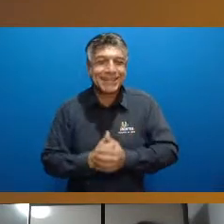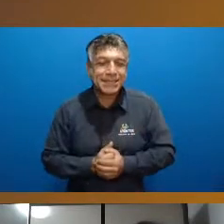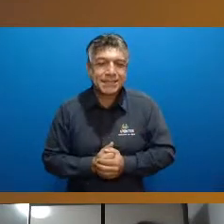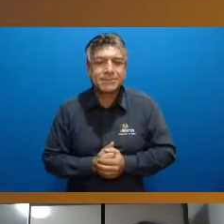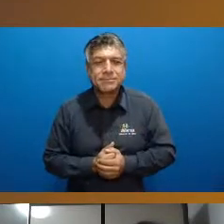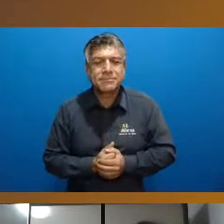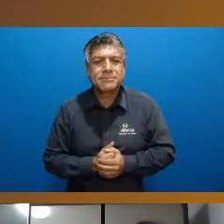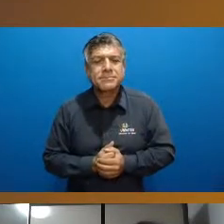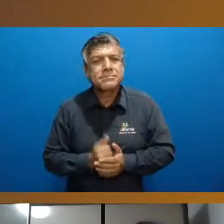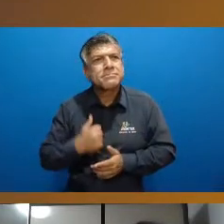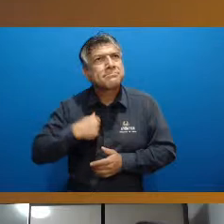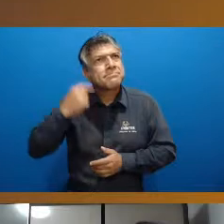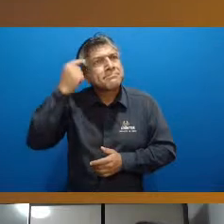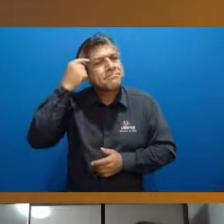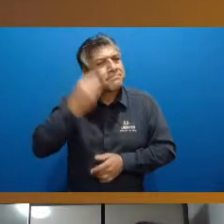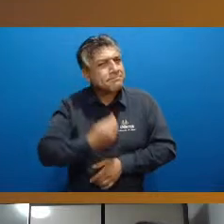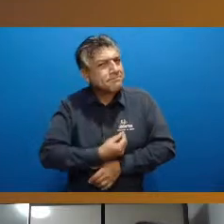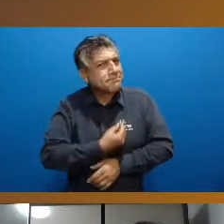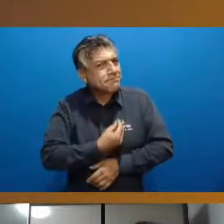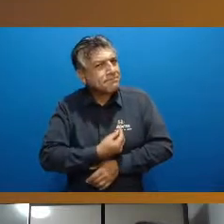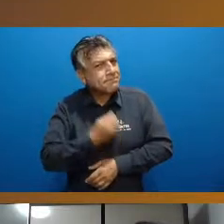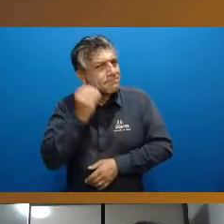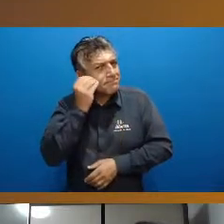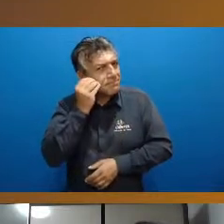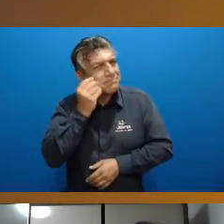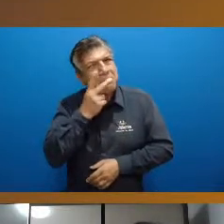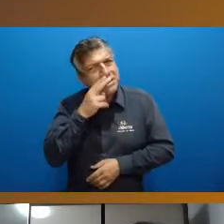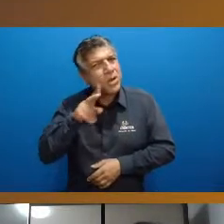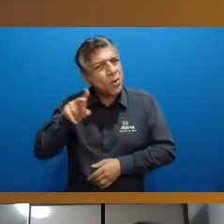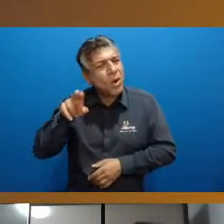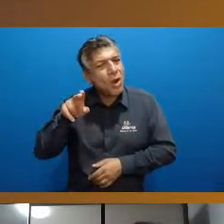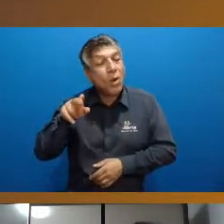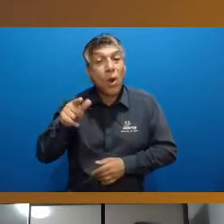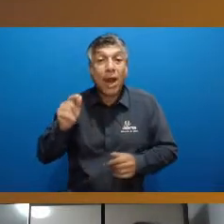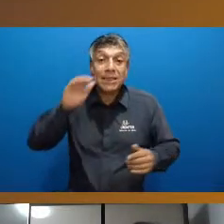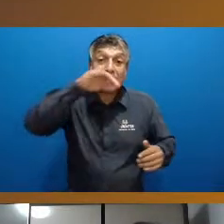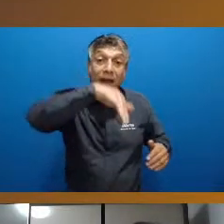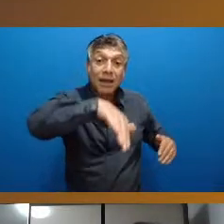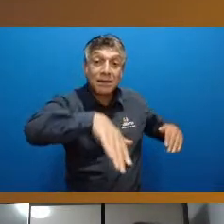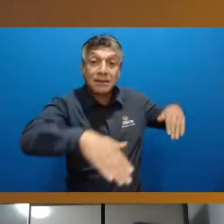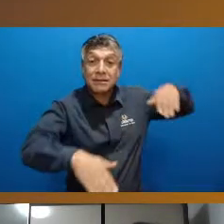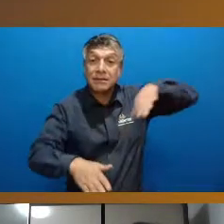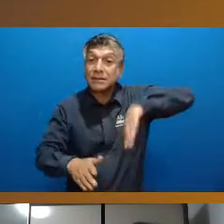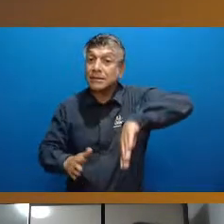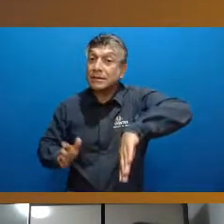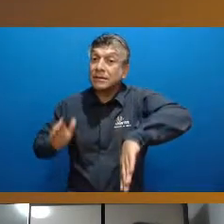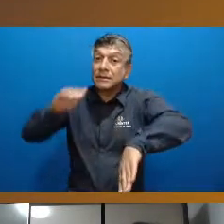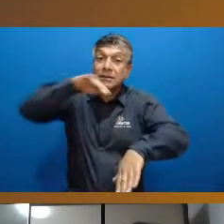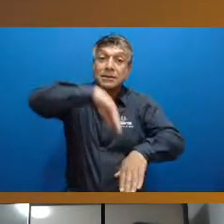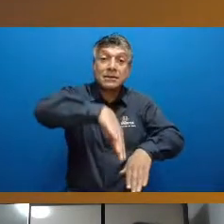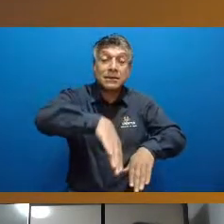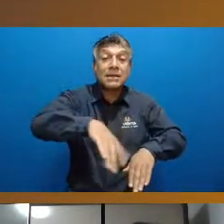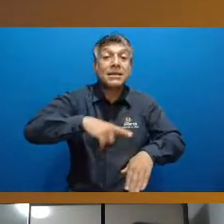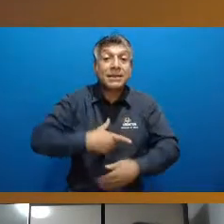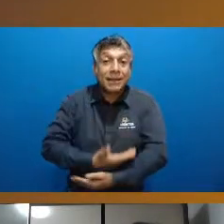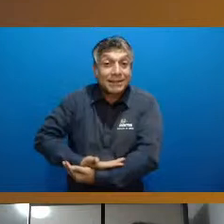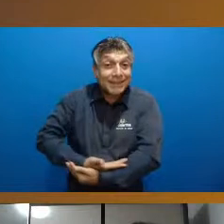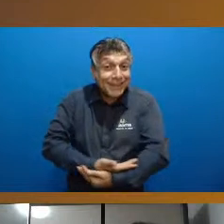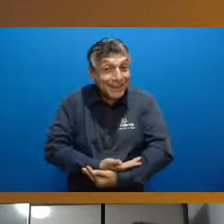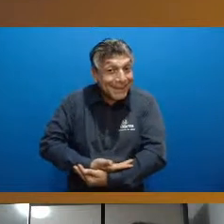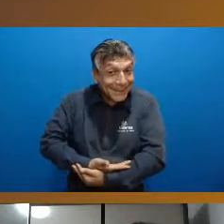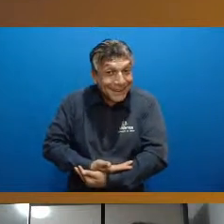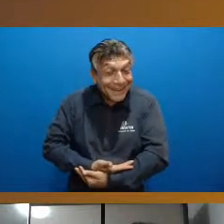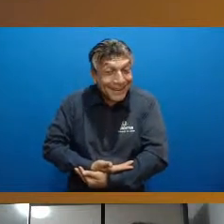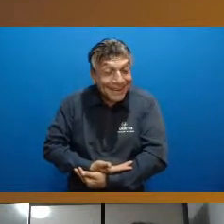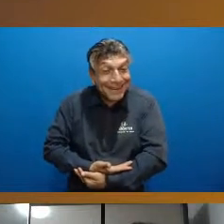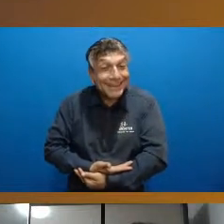pela vivência que eu tenho é muito similar por exemplo na natação você vai na natação nós temos natação para bebês nós temos